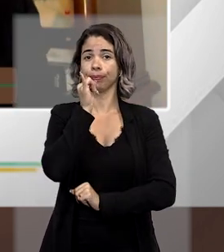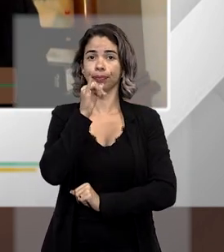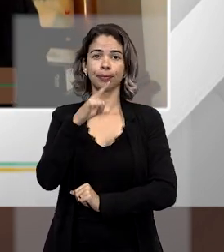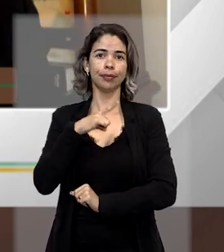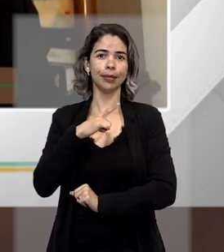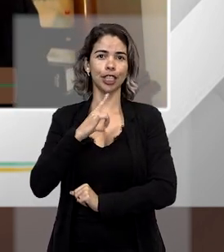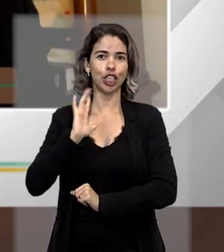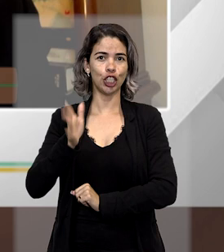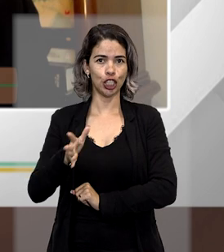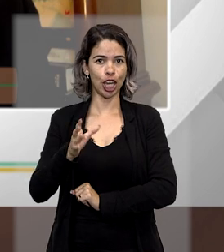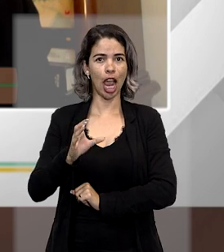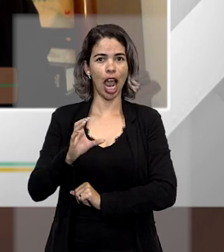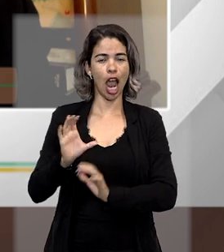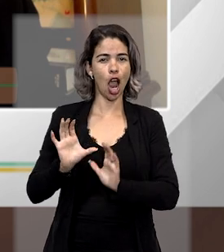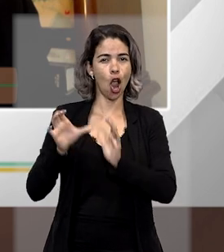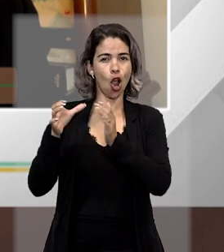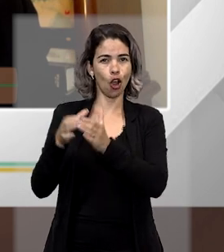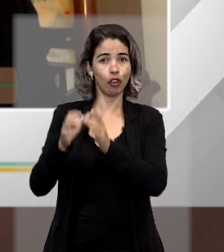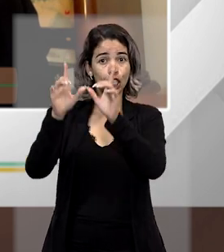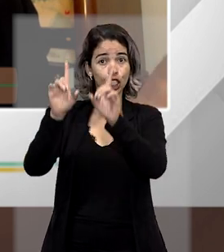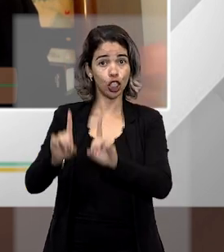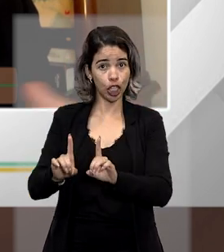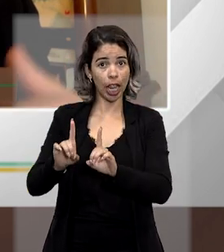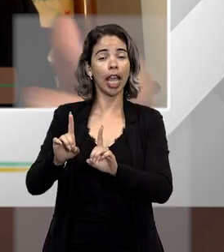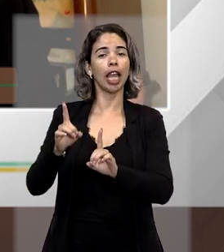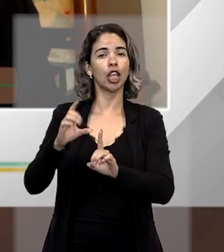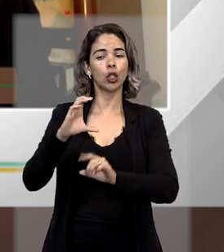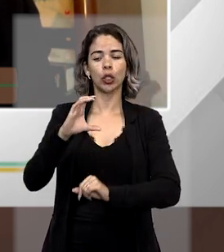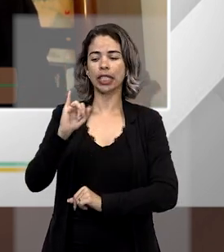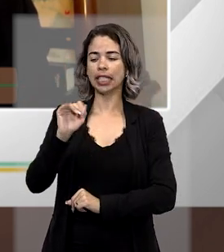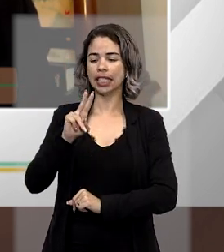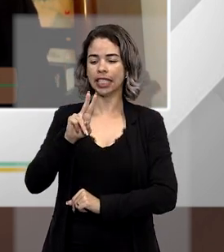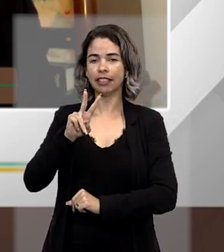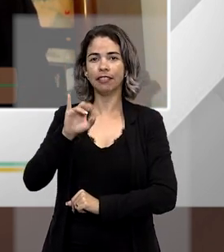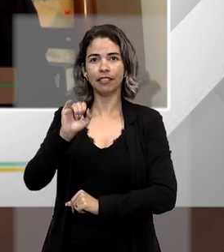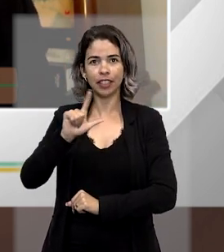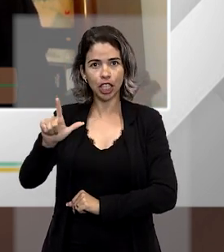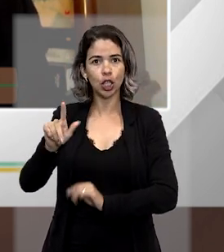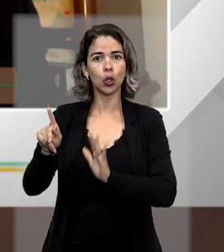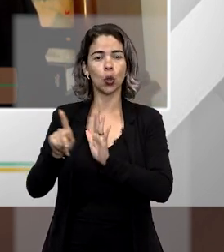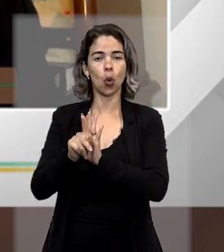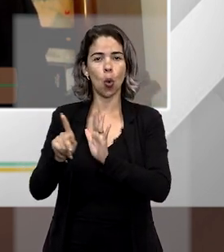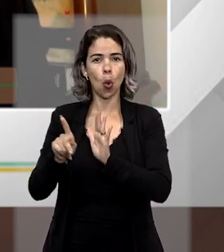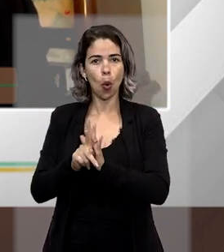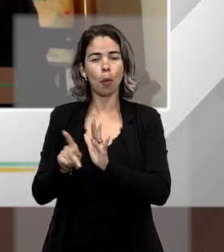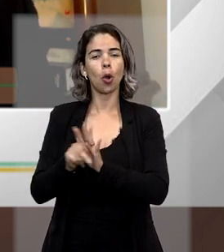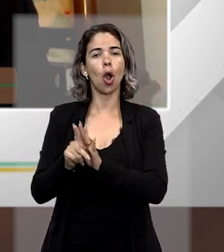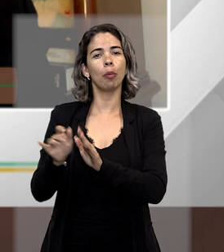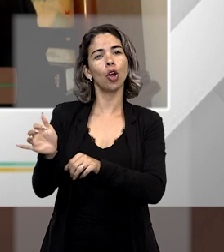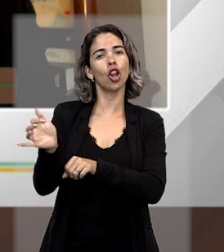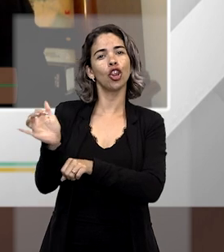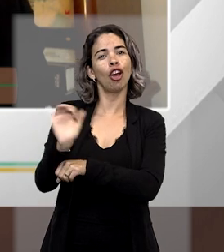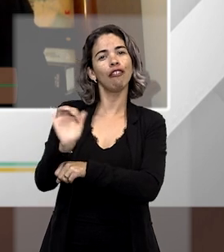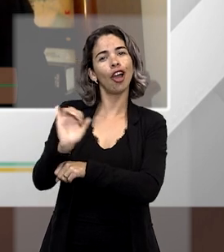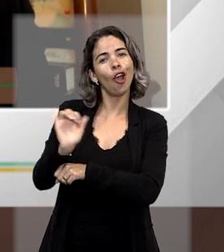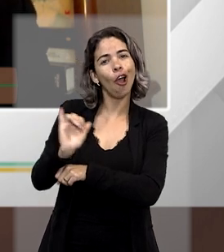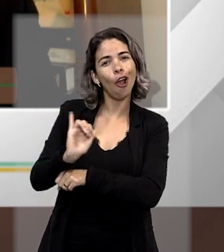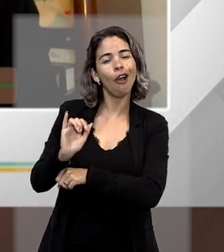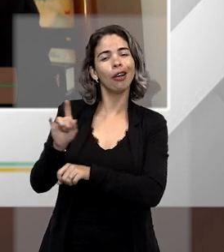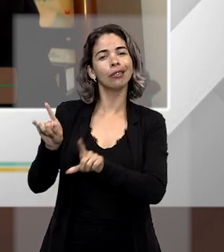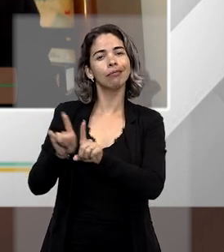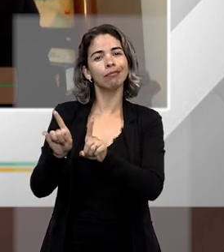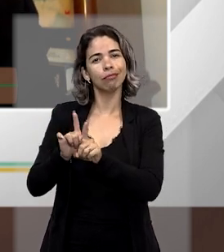temos, por exemplo, também a Convenção de Direitos Civis de Nova Iorque e o Pacto de São José da Costa Rica, que, em certa medida, traz em